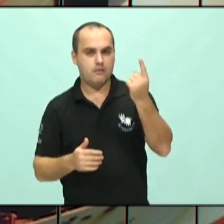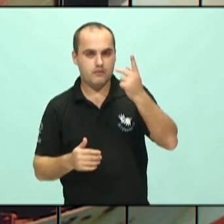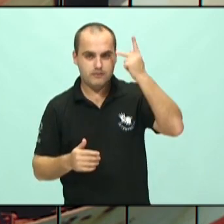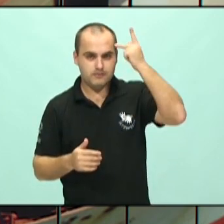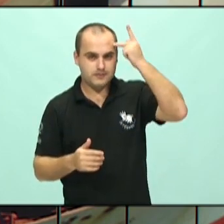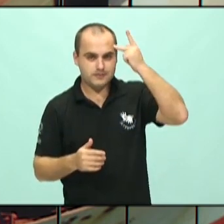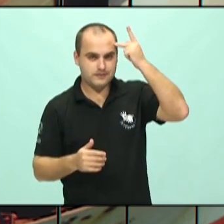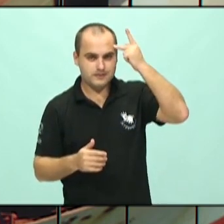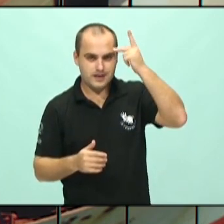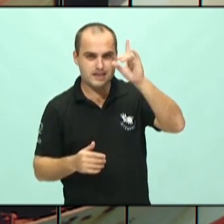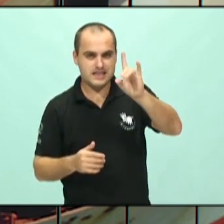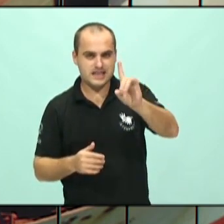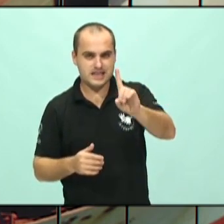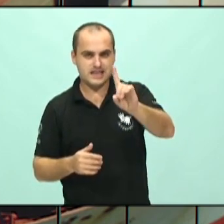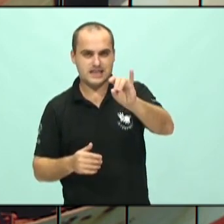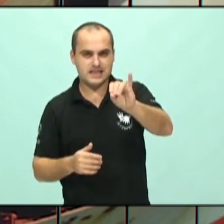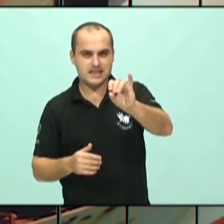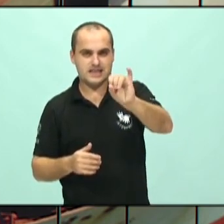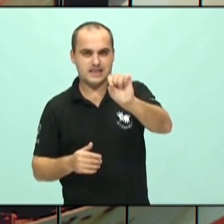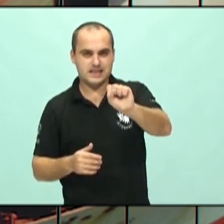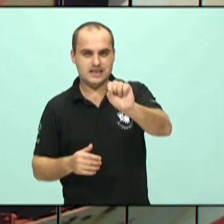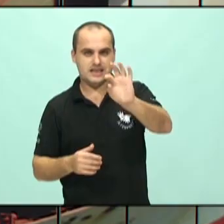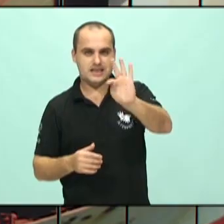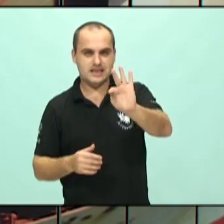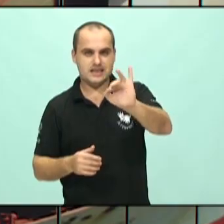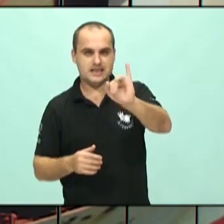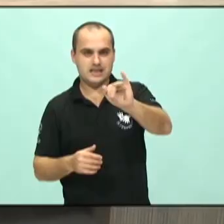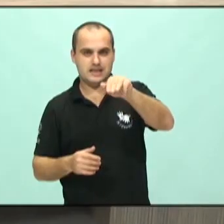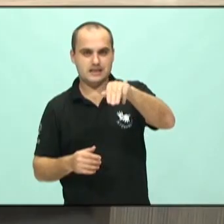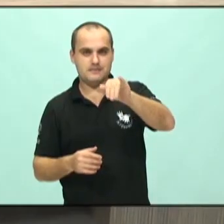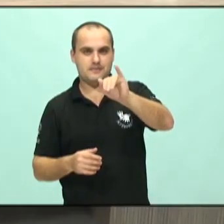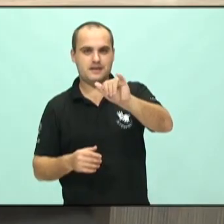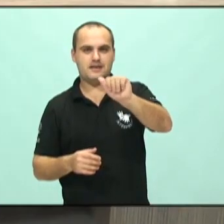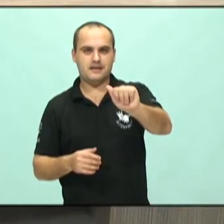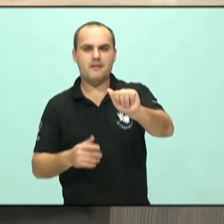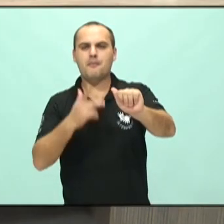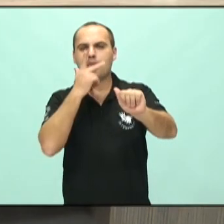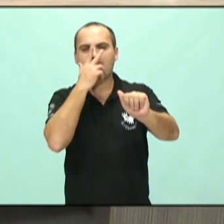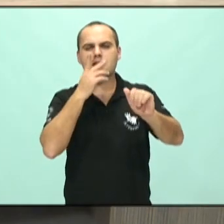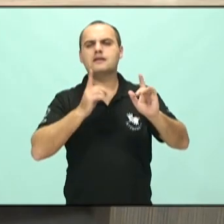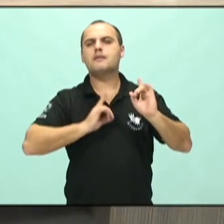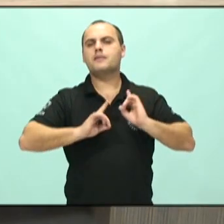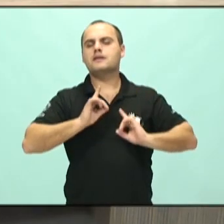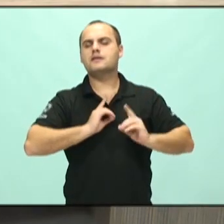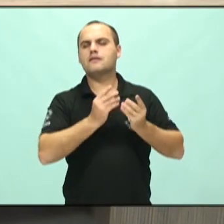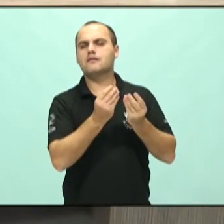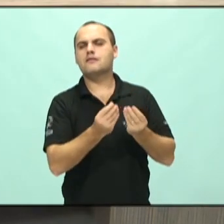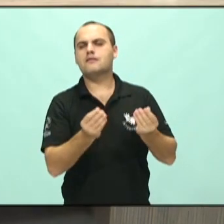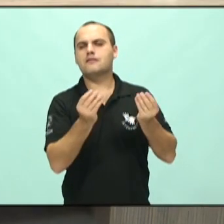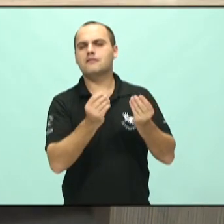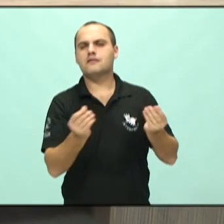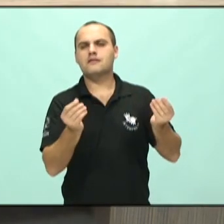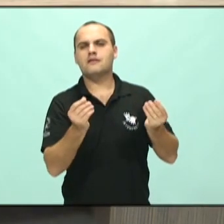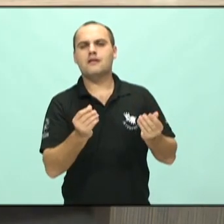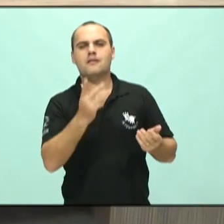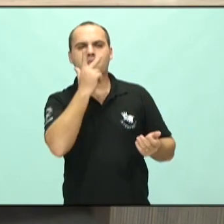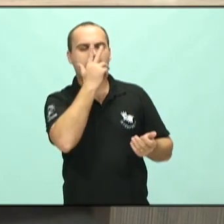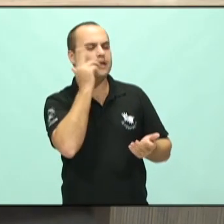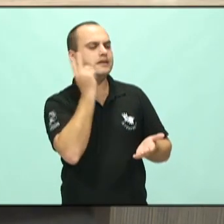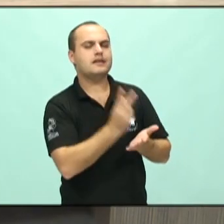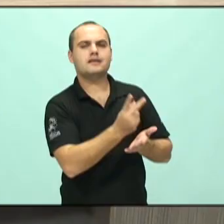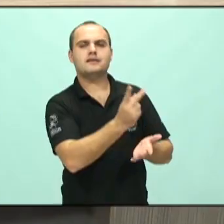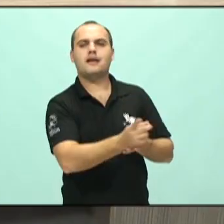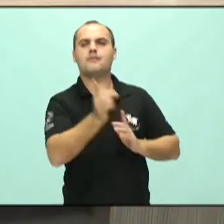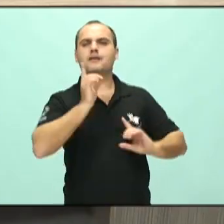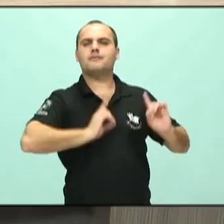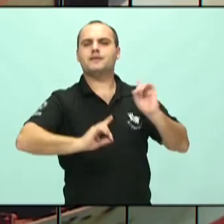é a distimia. A distimia é como se fosse uma depressão crônica leve. É um paciente, parece que, sempre está depressivo, parece que o normal, o comum